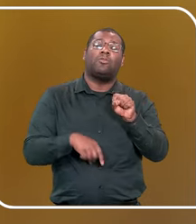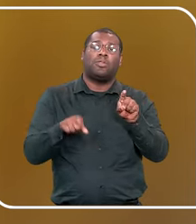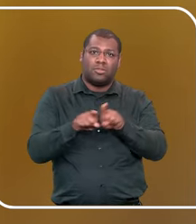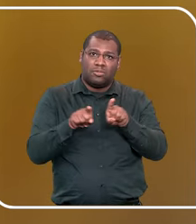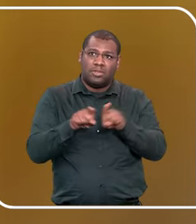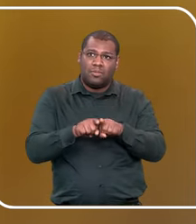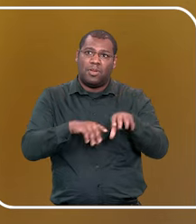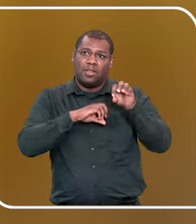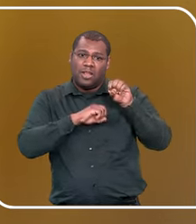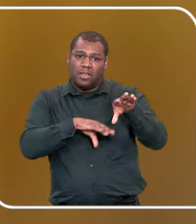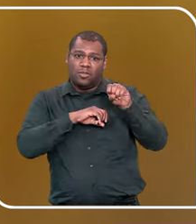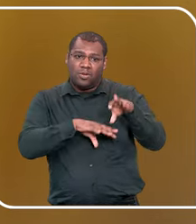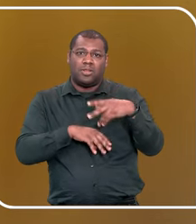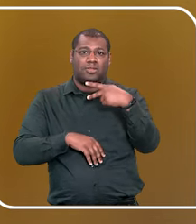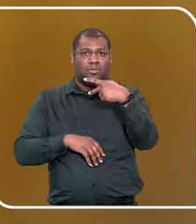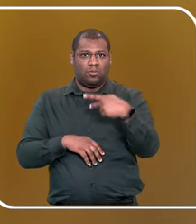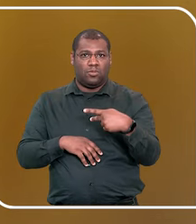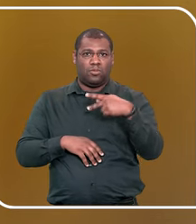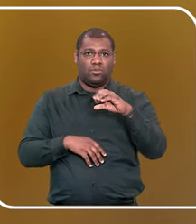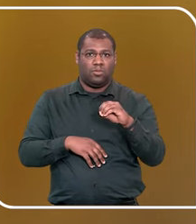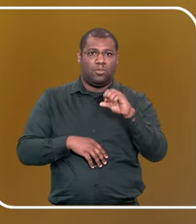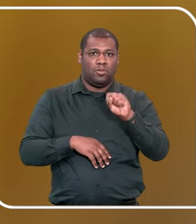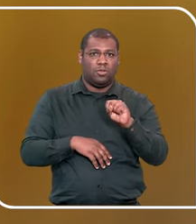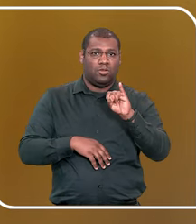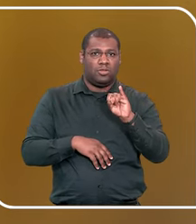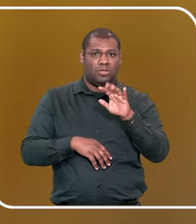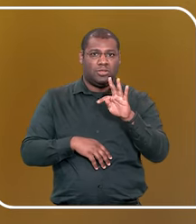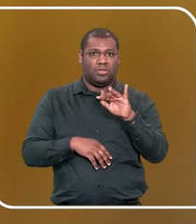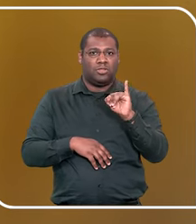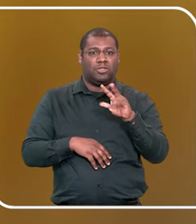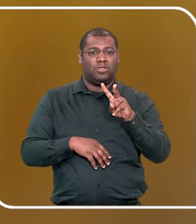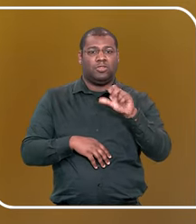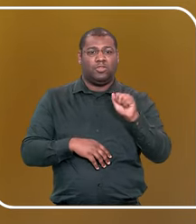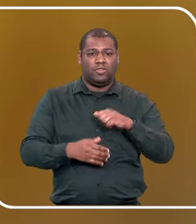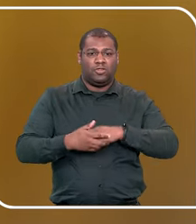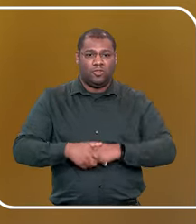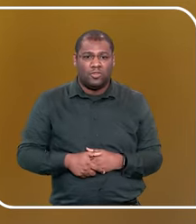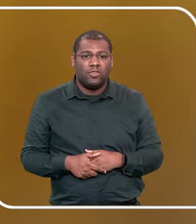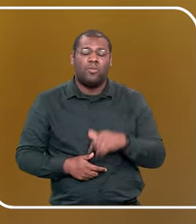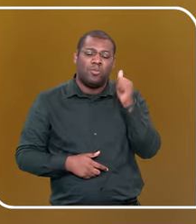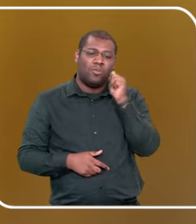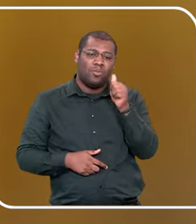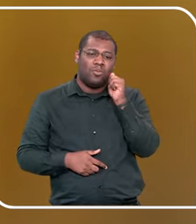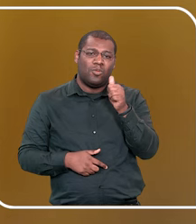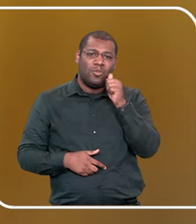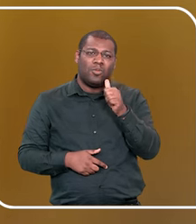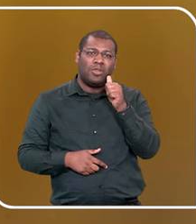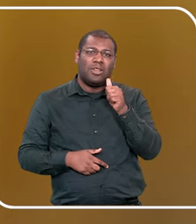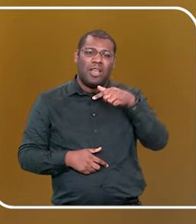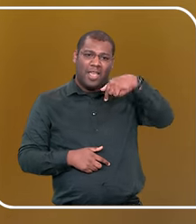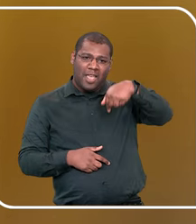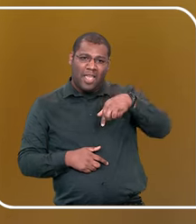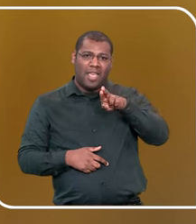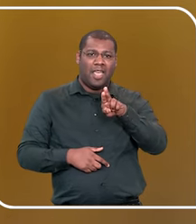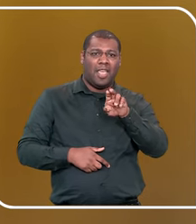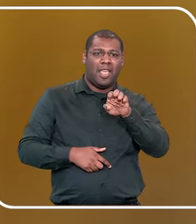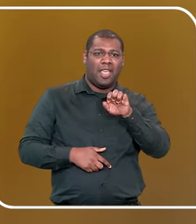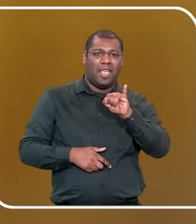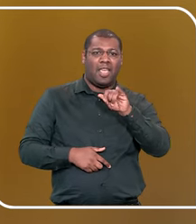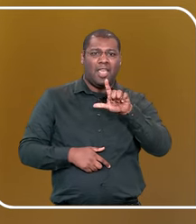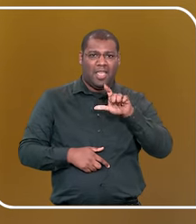passada da Comissão da Primeira Infância do STJ. Nossa palestrante Keila Faria,